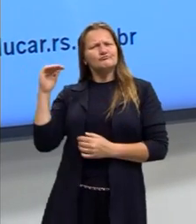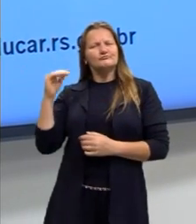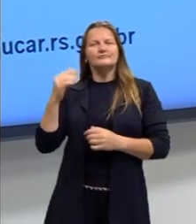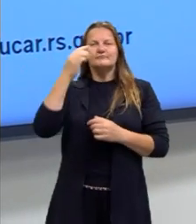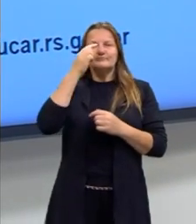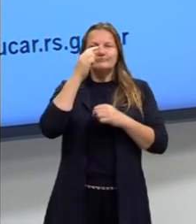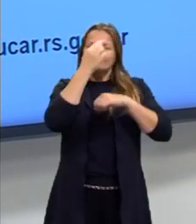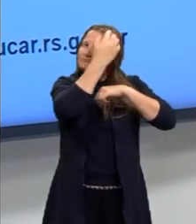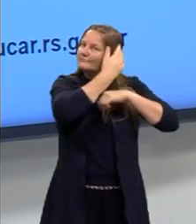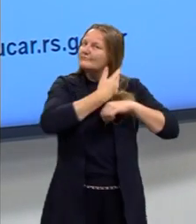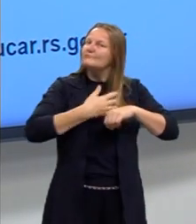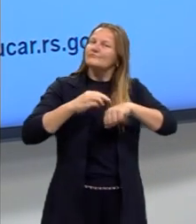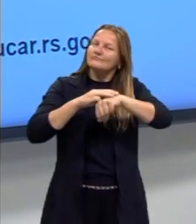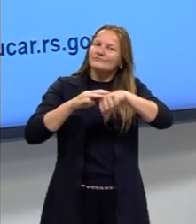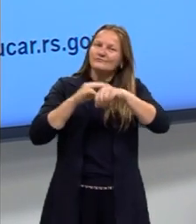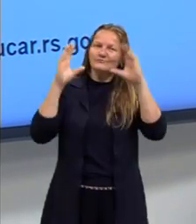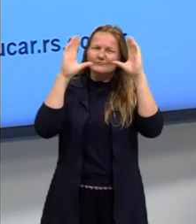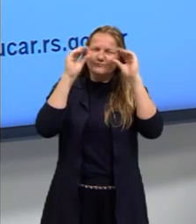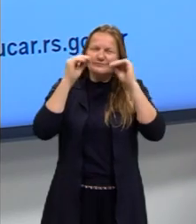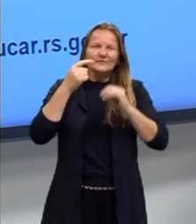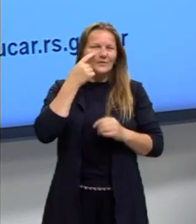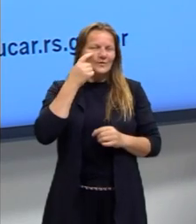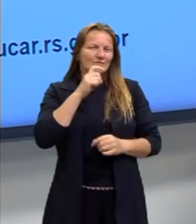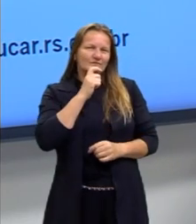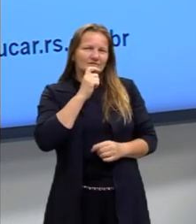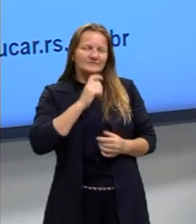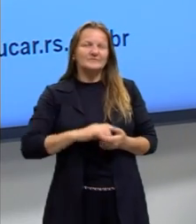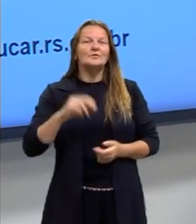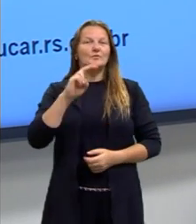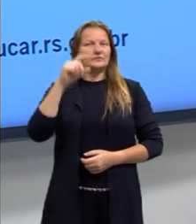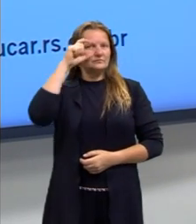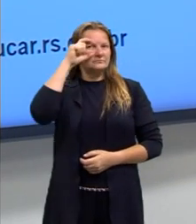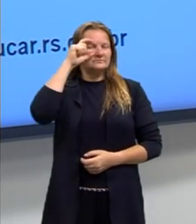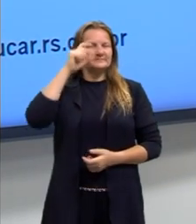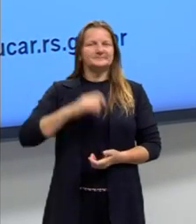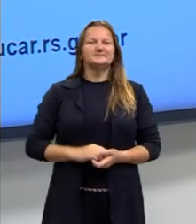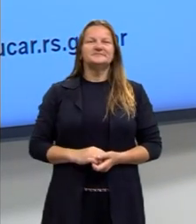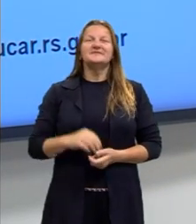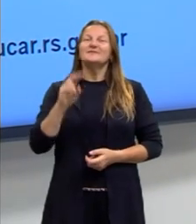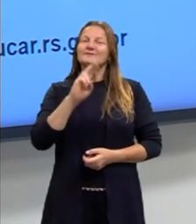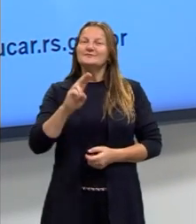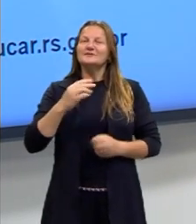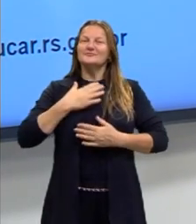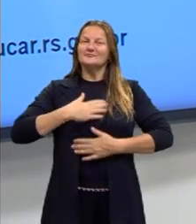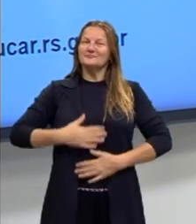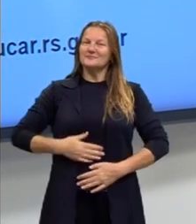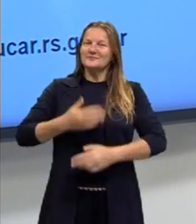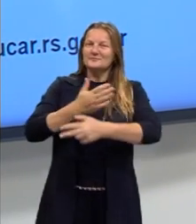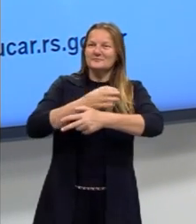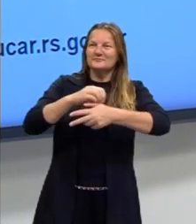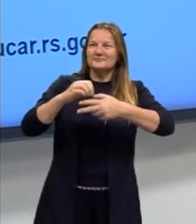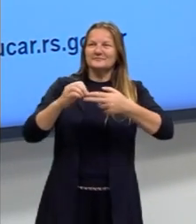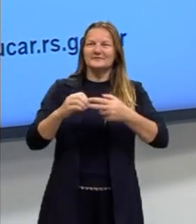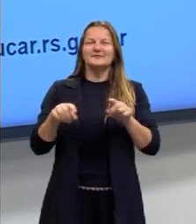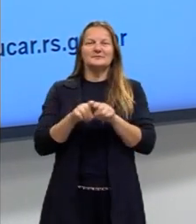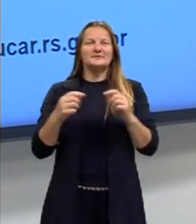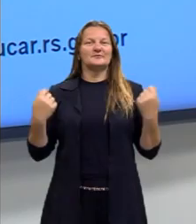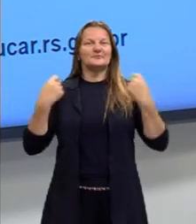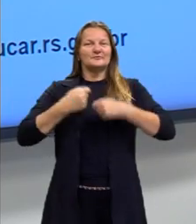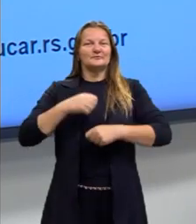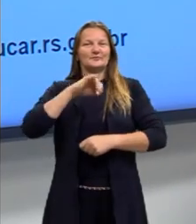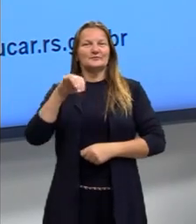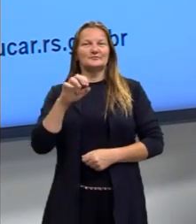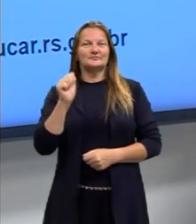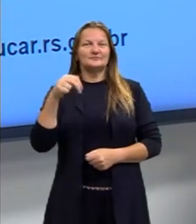castanhos escuros, olhos verdes, uso óculos, estou usando a camiseta do pré-enem e também uma camisa